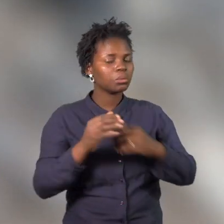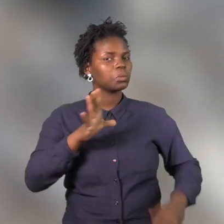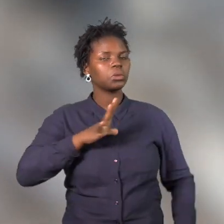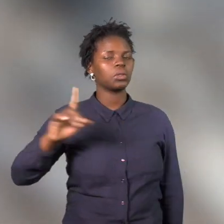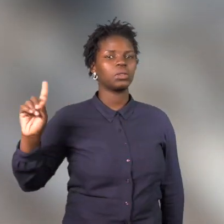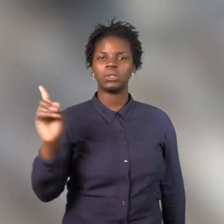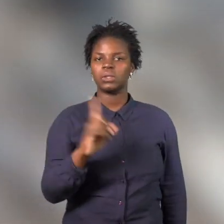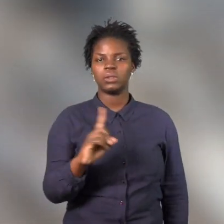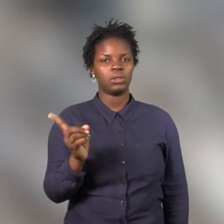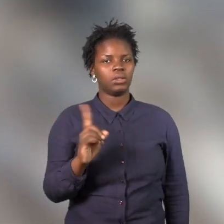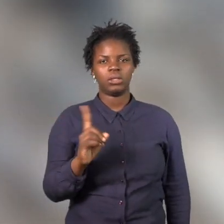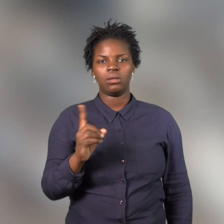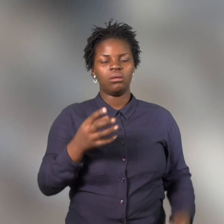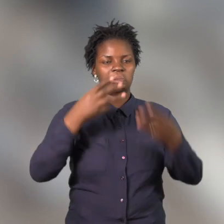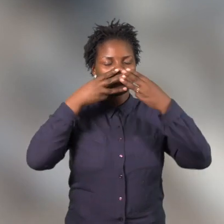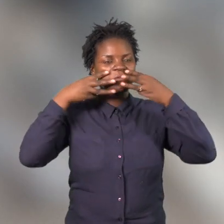100%.